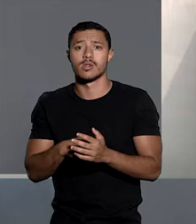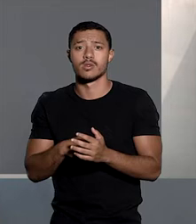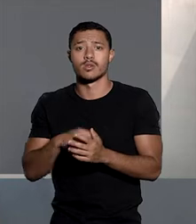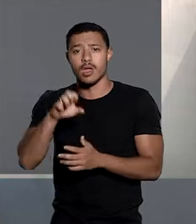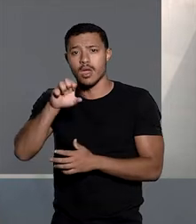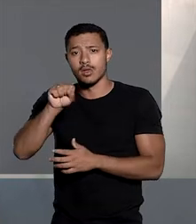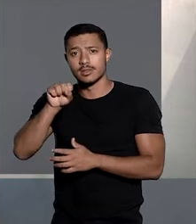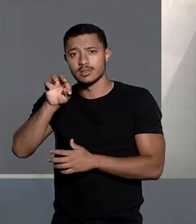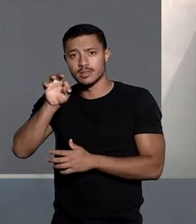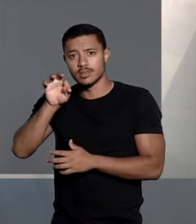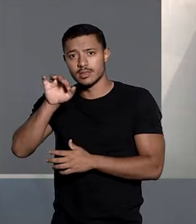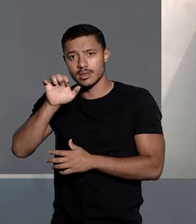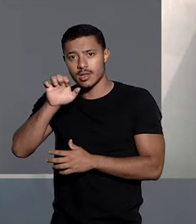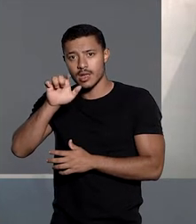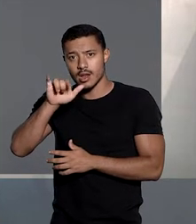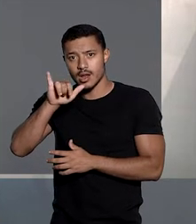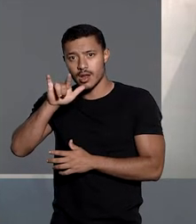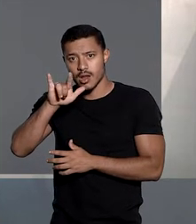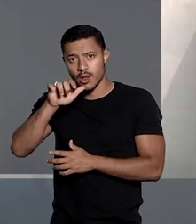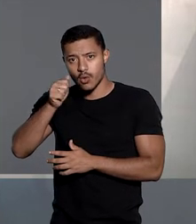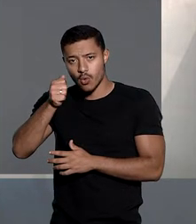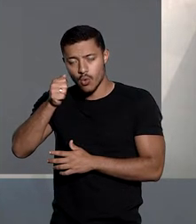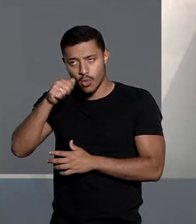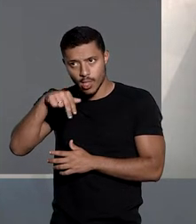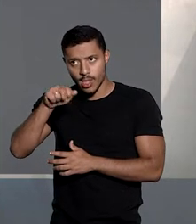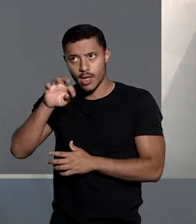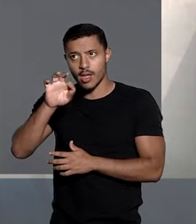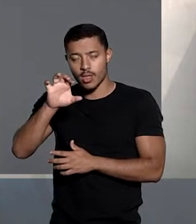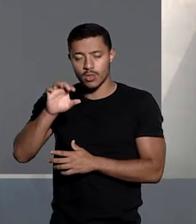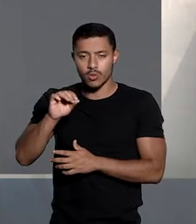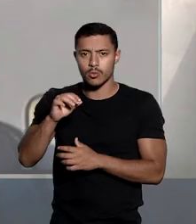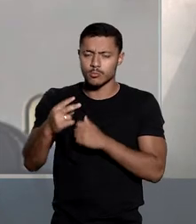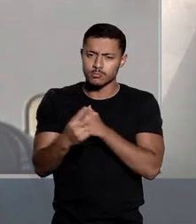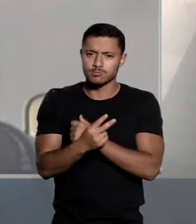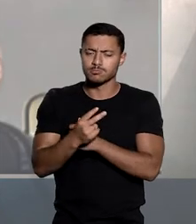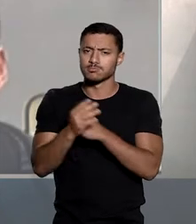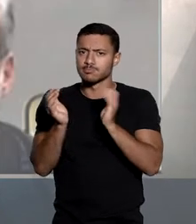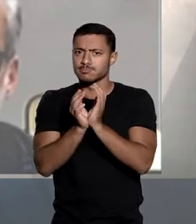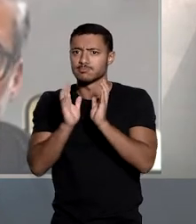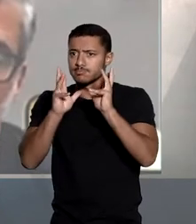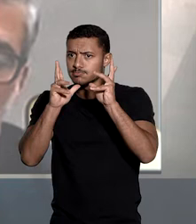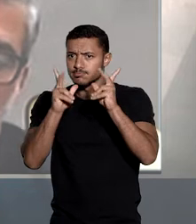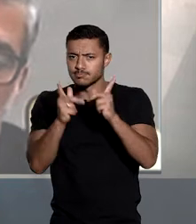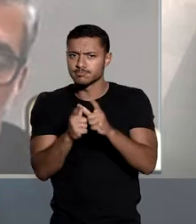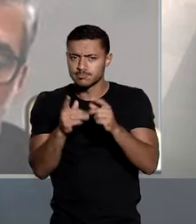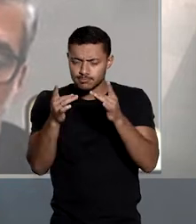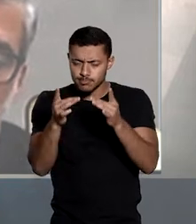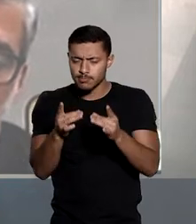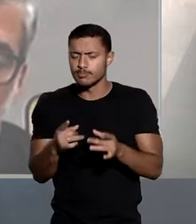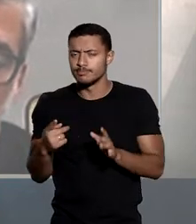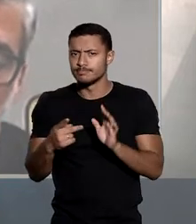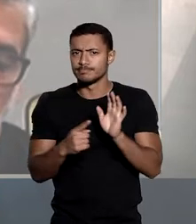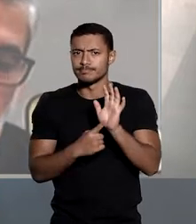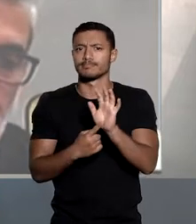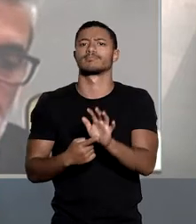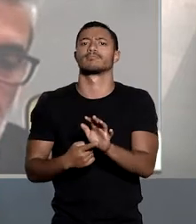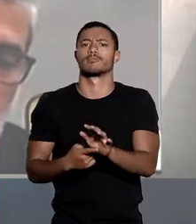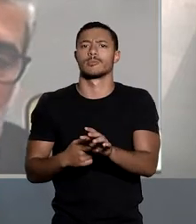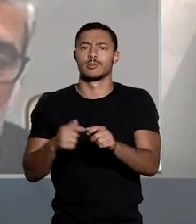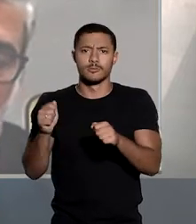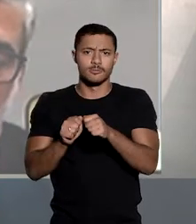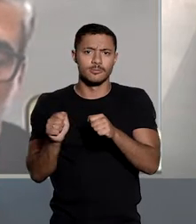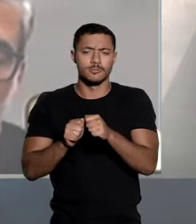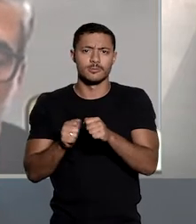de estelionato majorado, porque foram praticados contra a União, todos os elementos do processo indicam que as fraudes foram